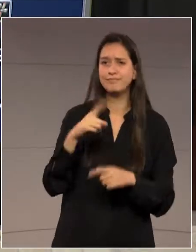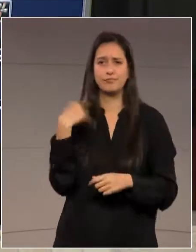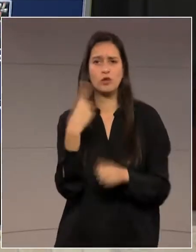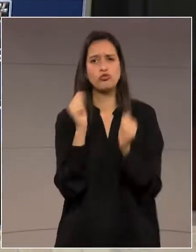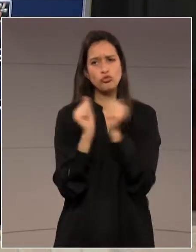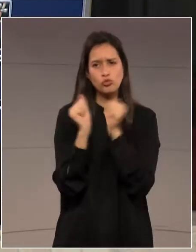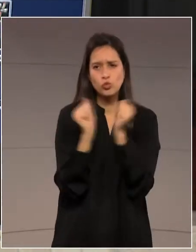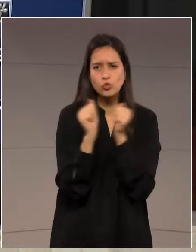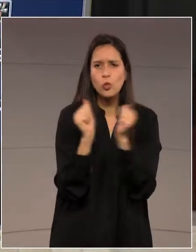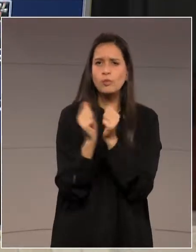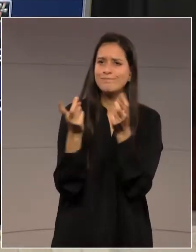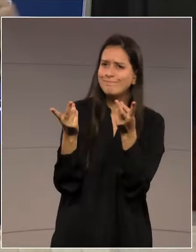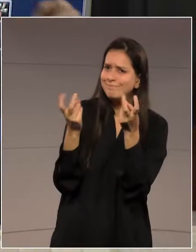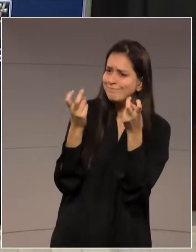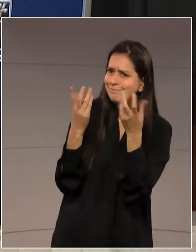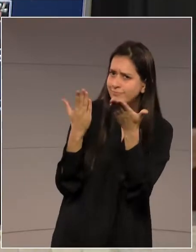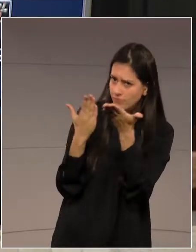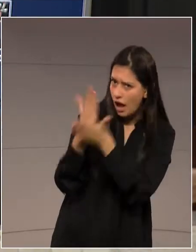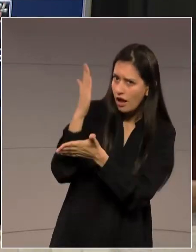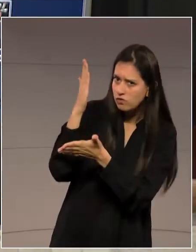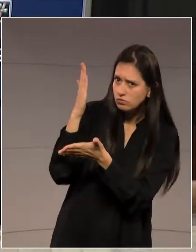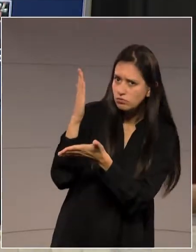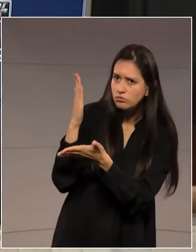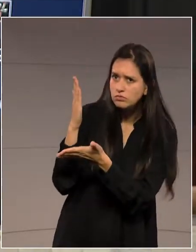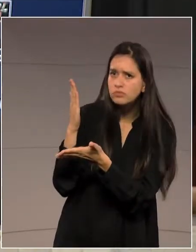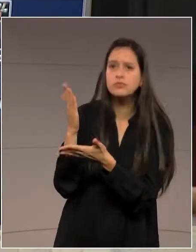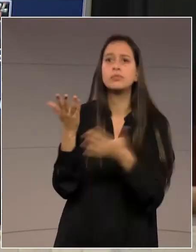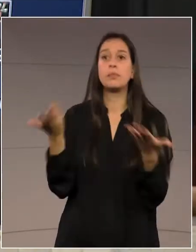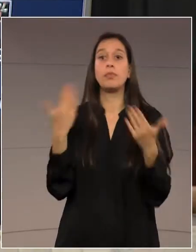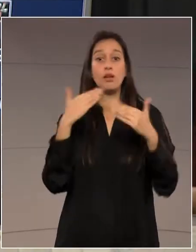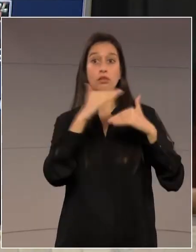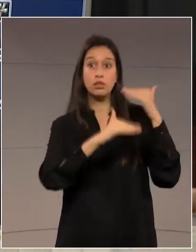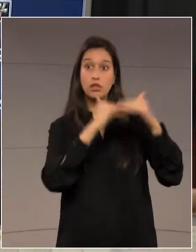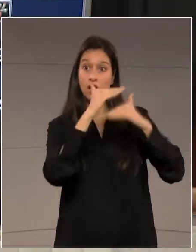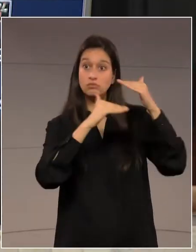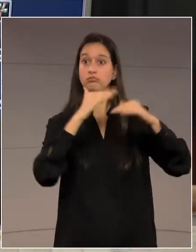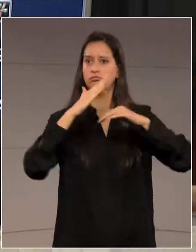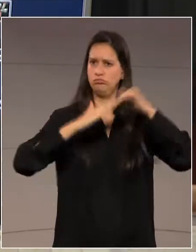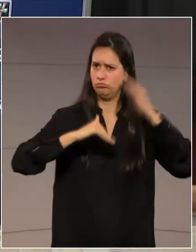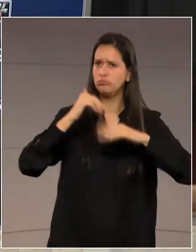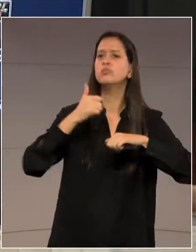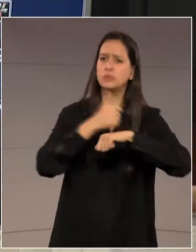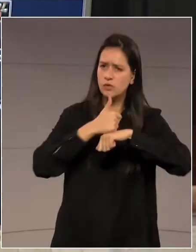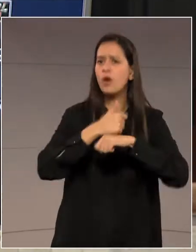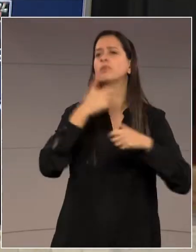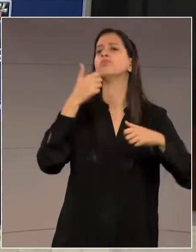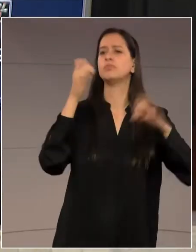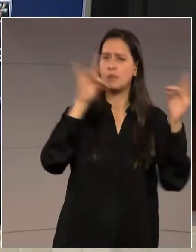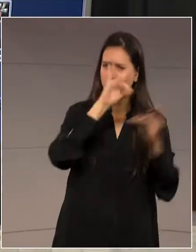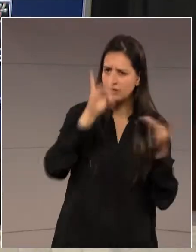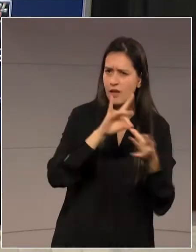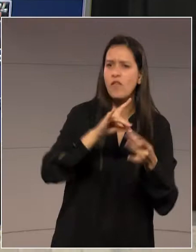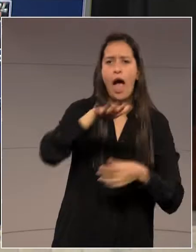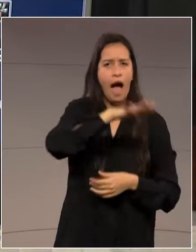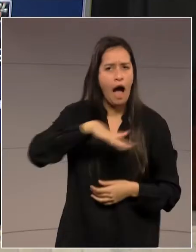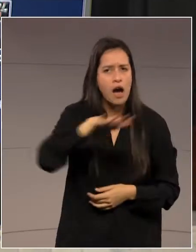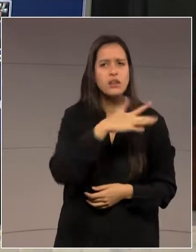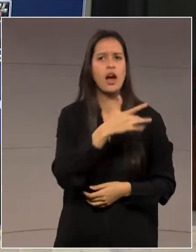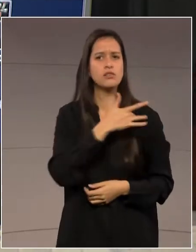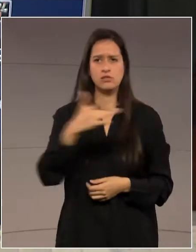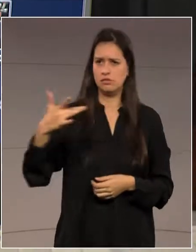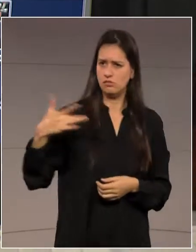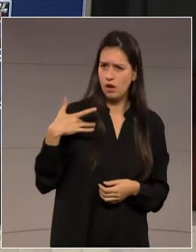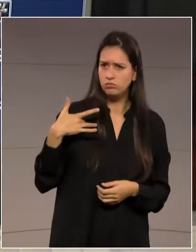de plano de carreira, por exemplo, específico para a saúde. Porque também na saúde tem